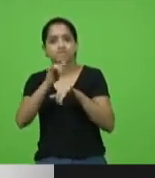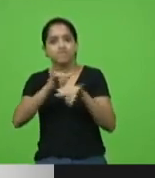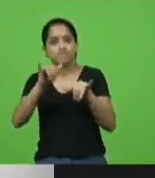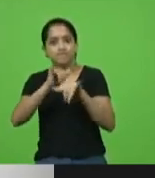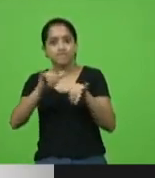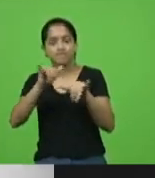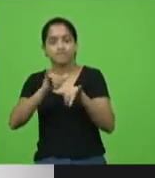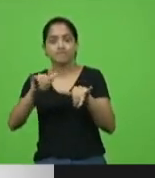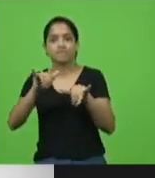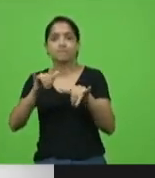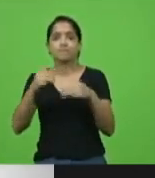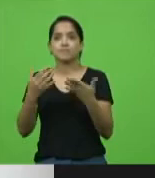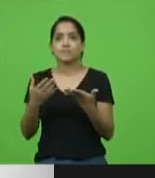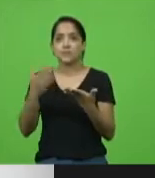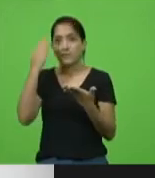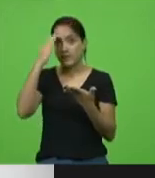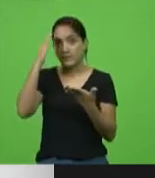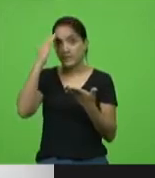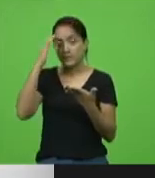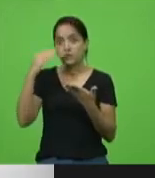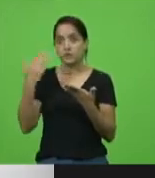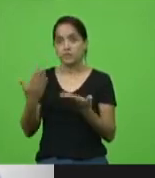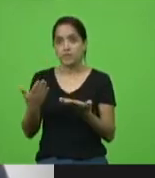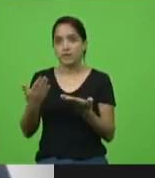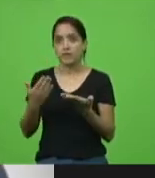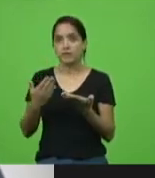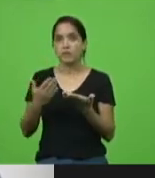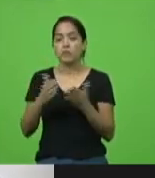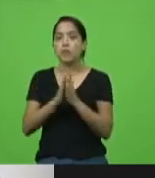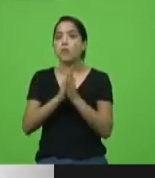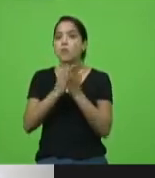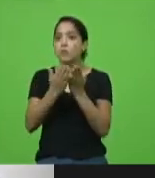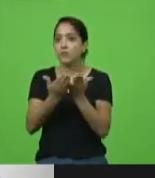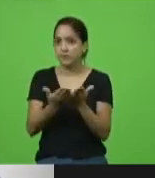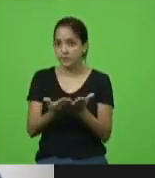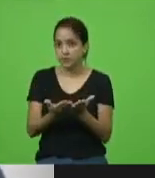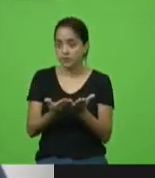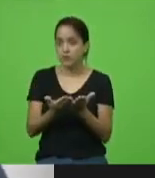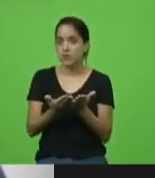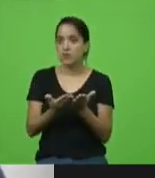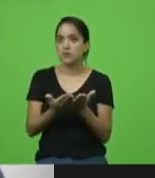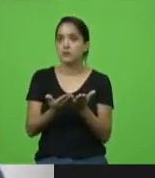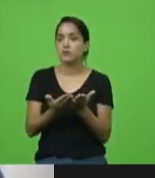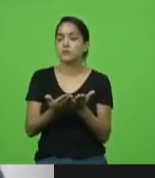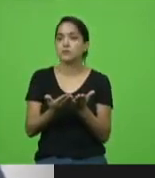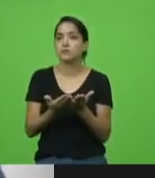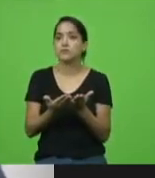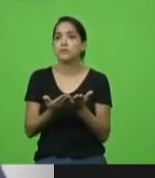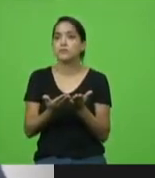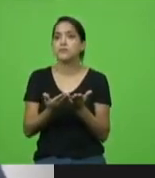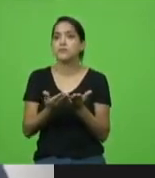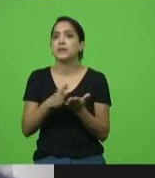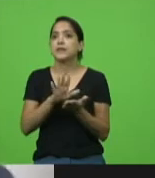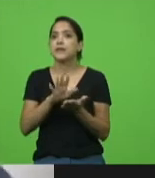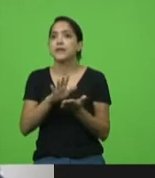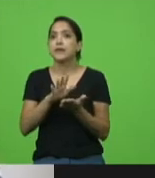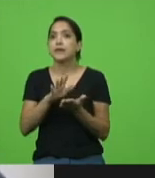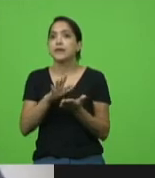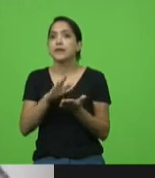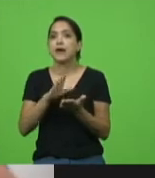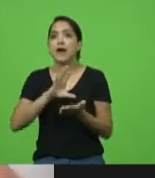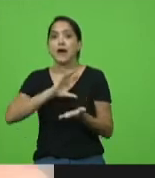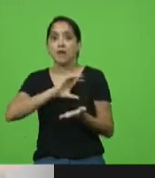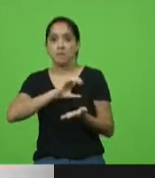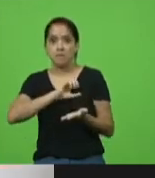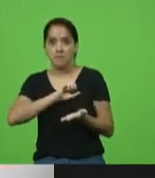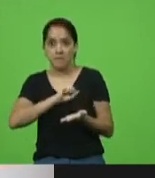compreensão de que o evangelho, ele nos obriga a amar ao